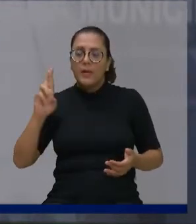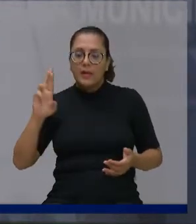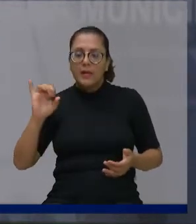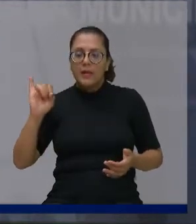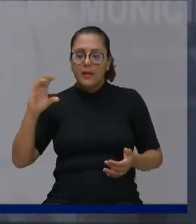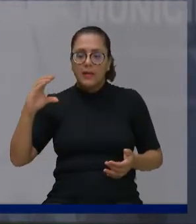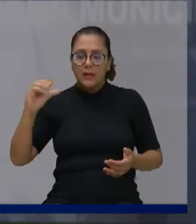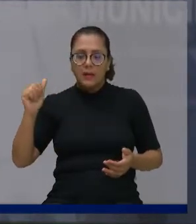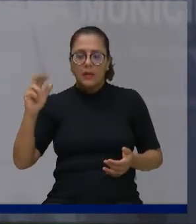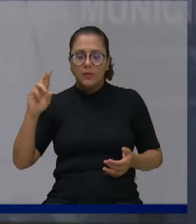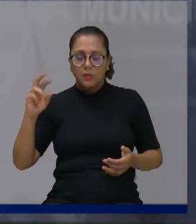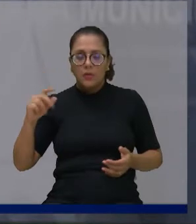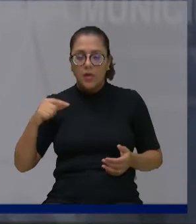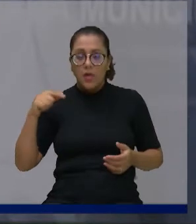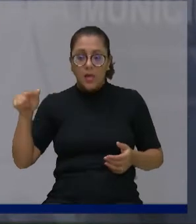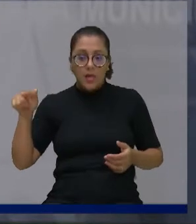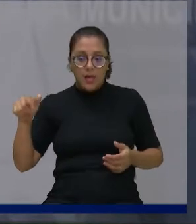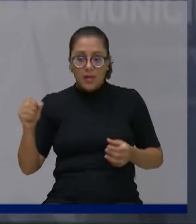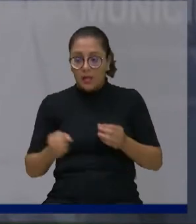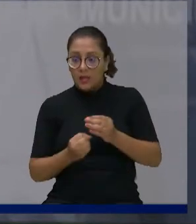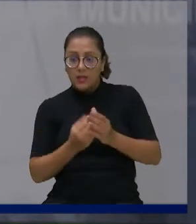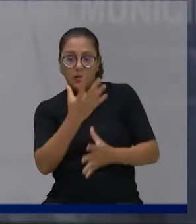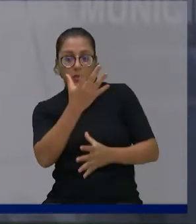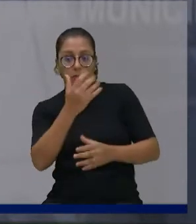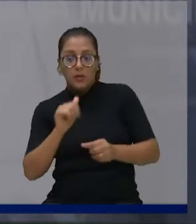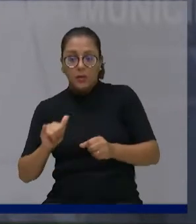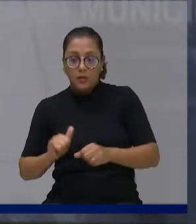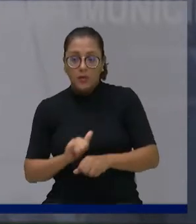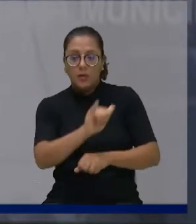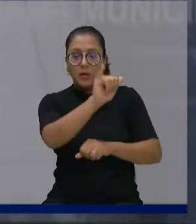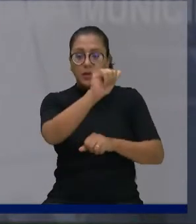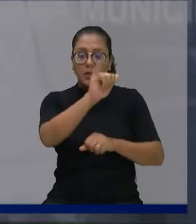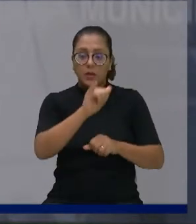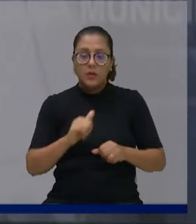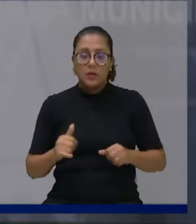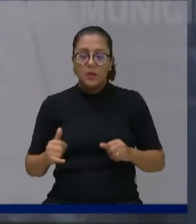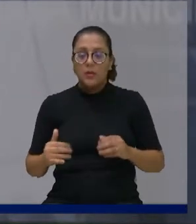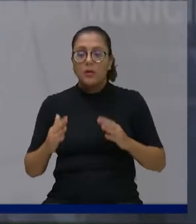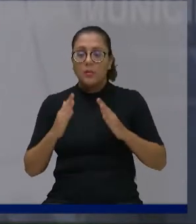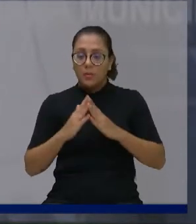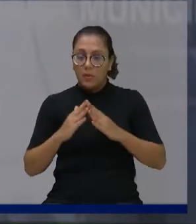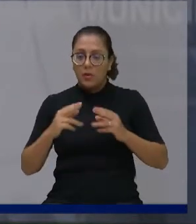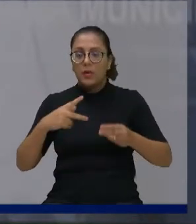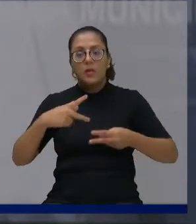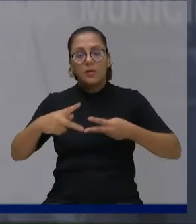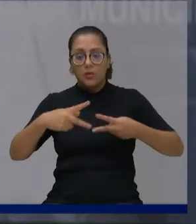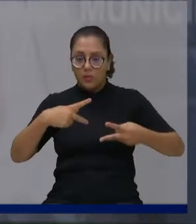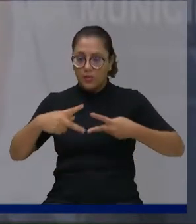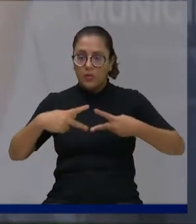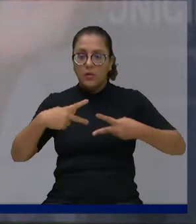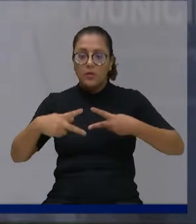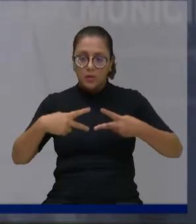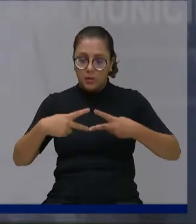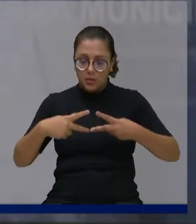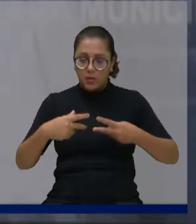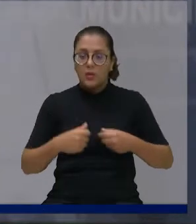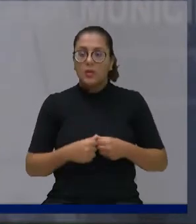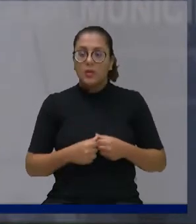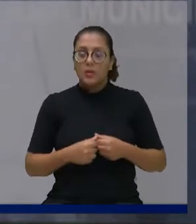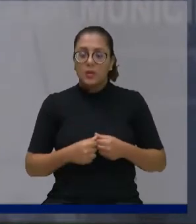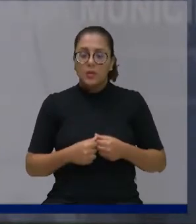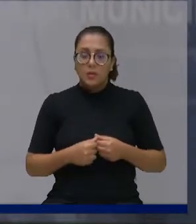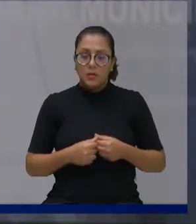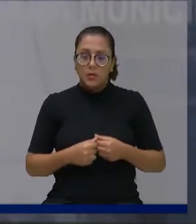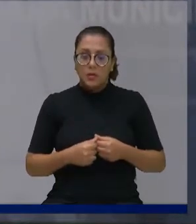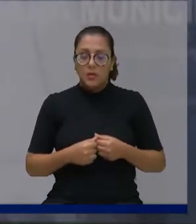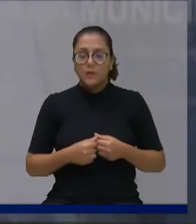mentor desse satélite. Moro em São José, juntamente com o Carlos Nobre, e muitos outros cientistas que